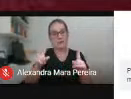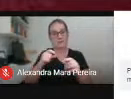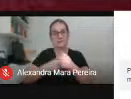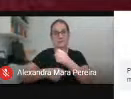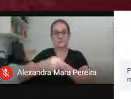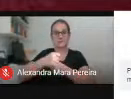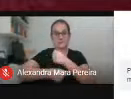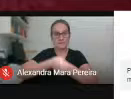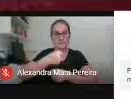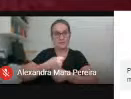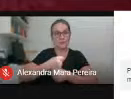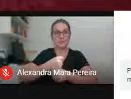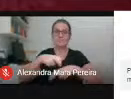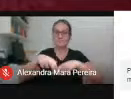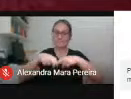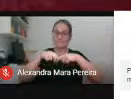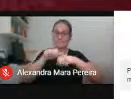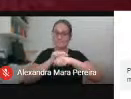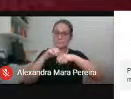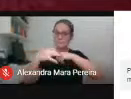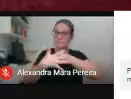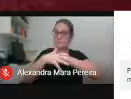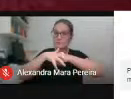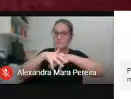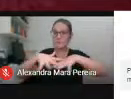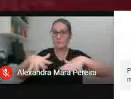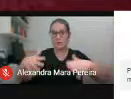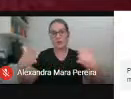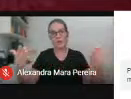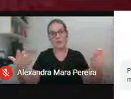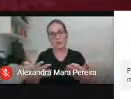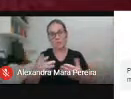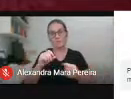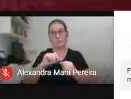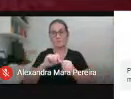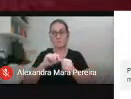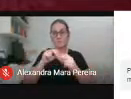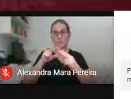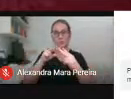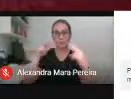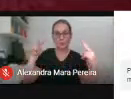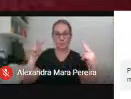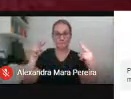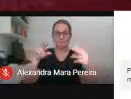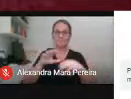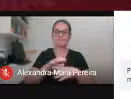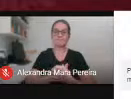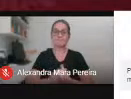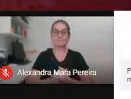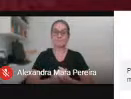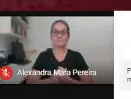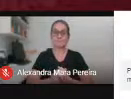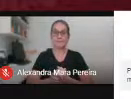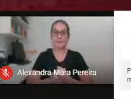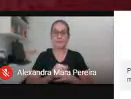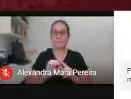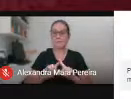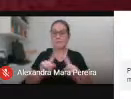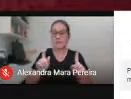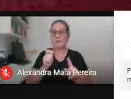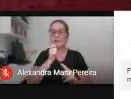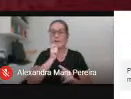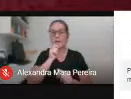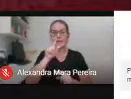pandemia do novo coronavírus, está sendo feito de forma online. Não por isso, deixa de ser um evento